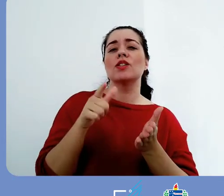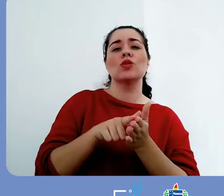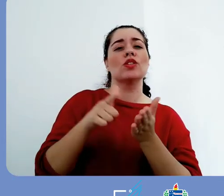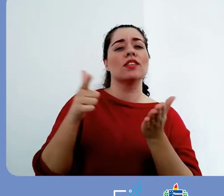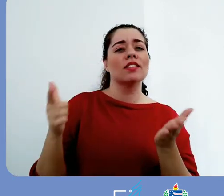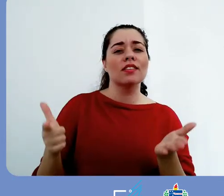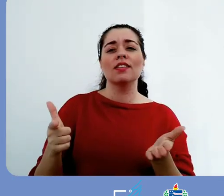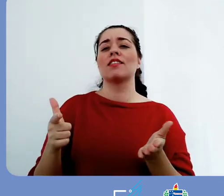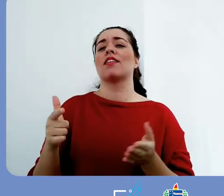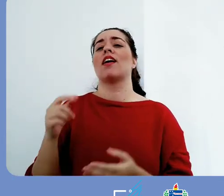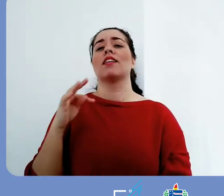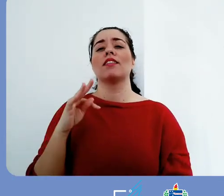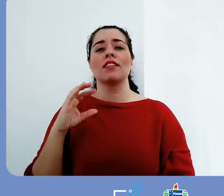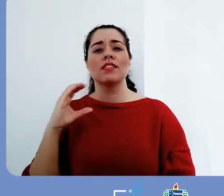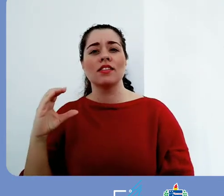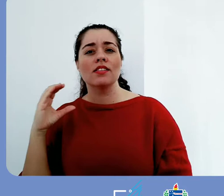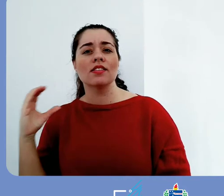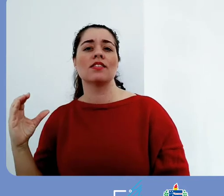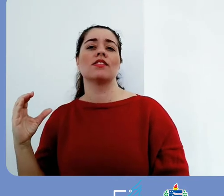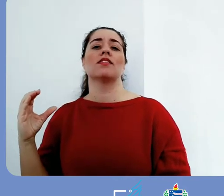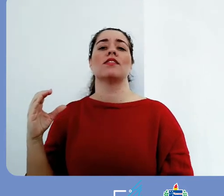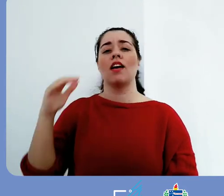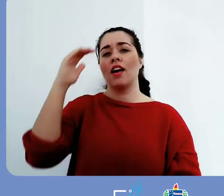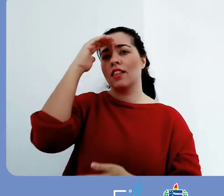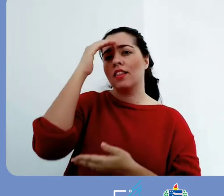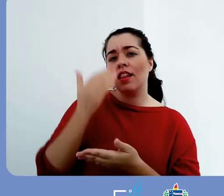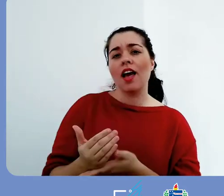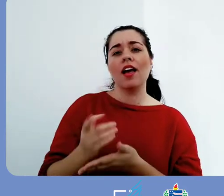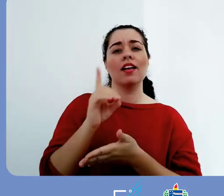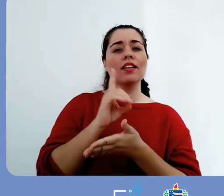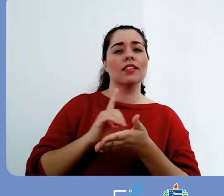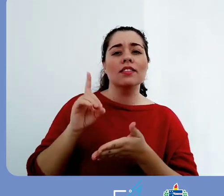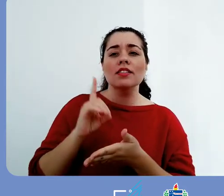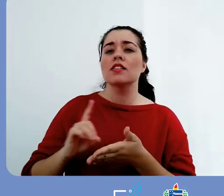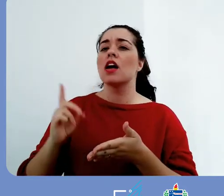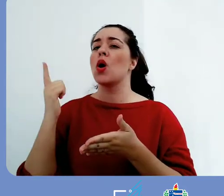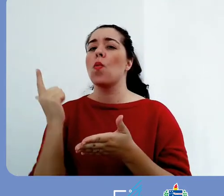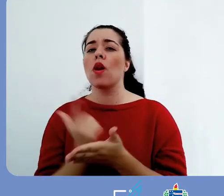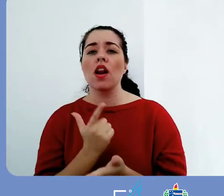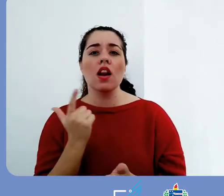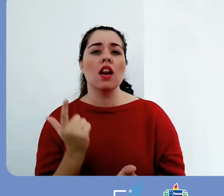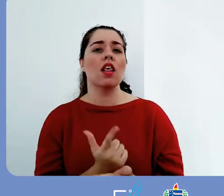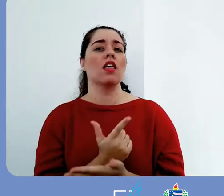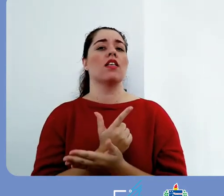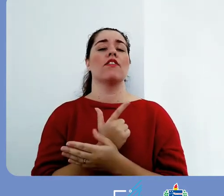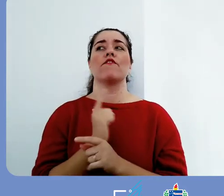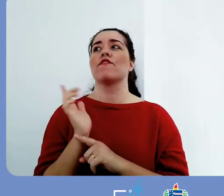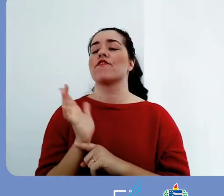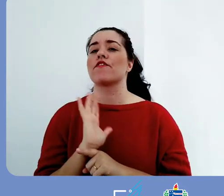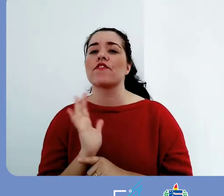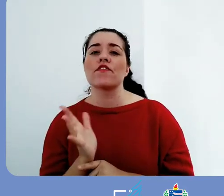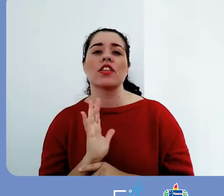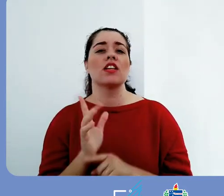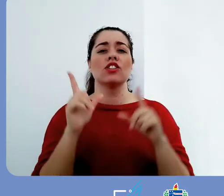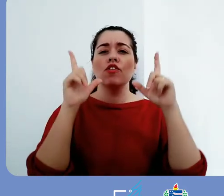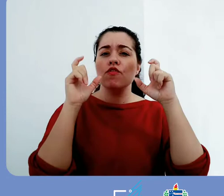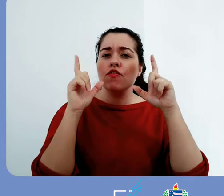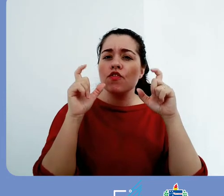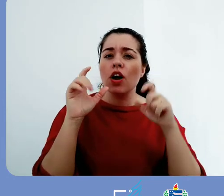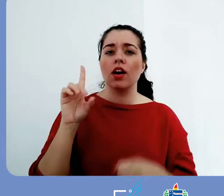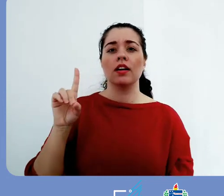Artigos, revistas, jornais, monografias, teses, dissertações, PCCs, livros,